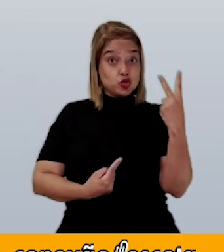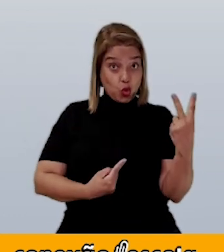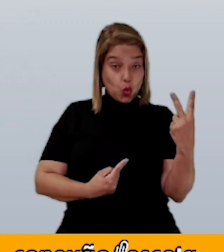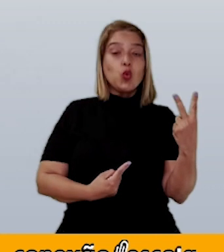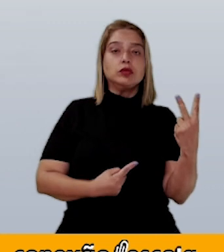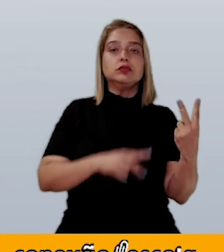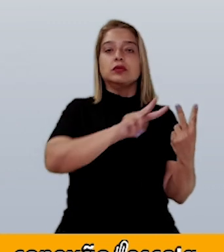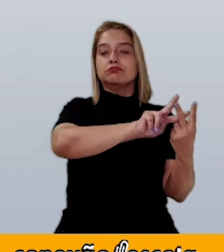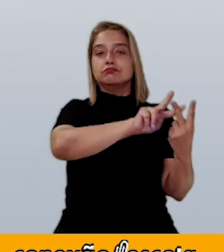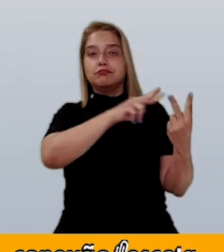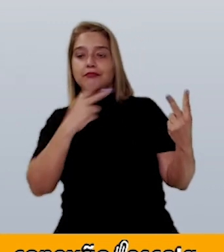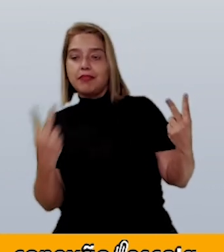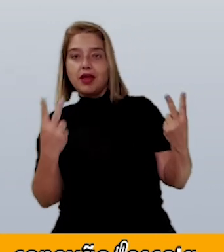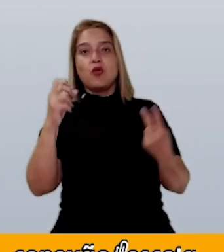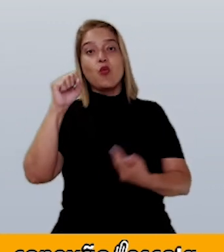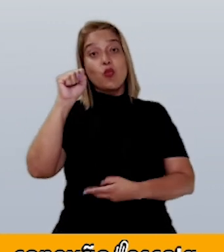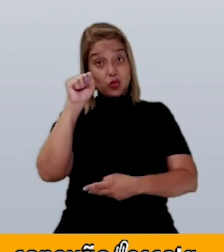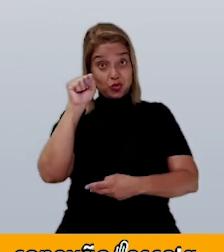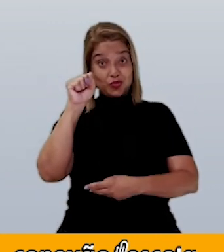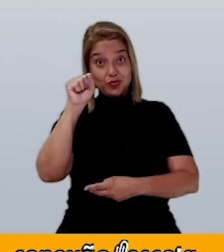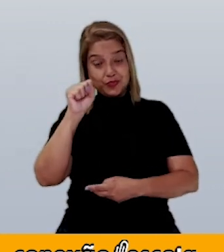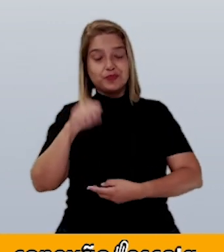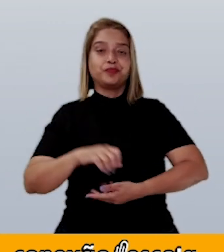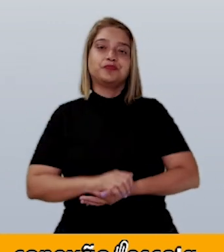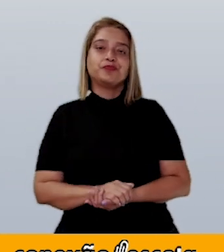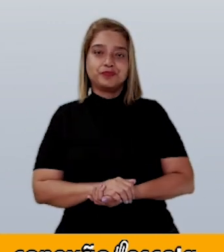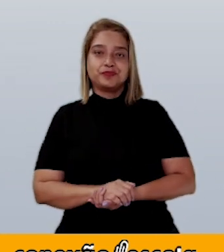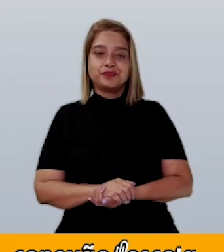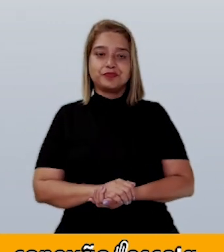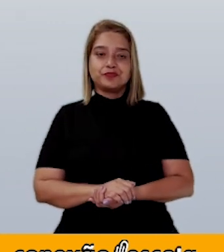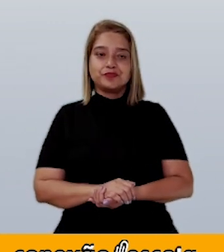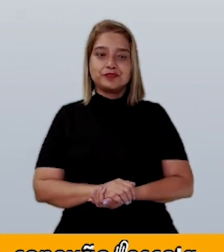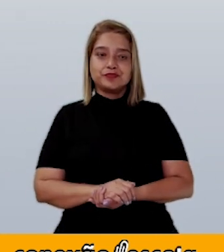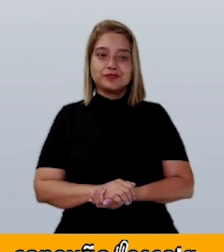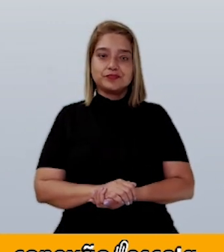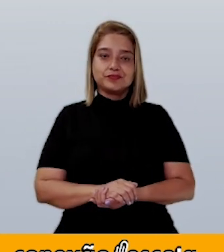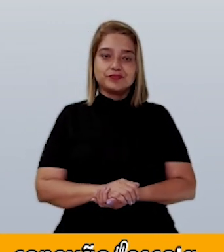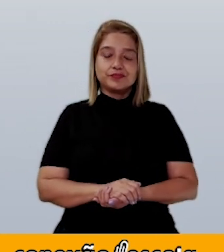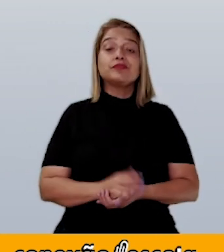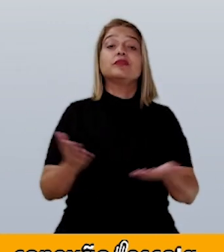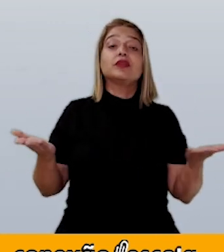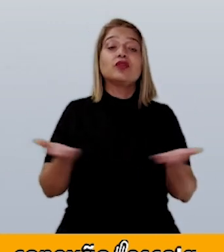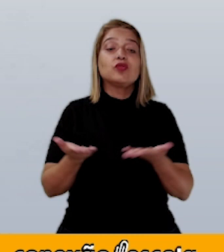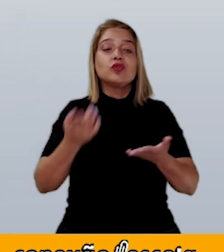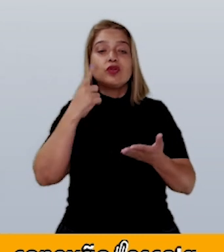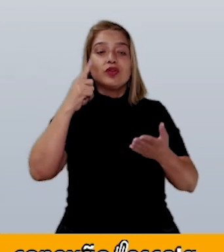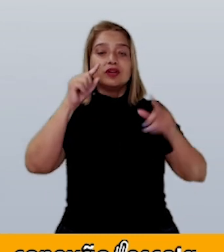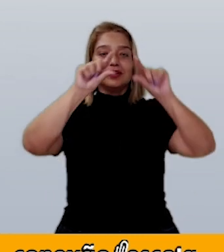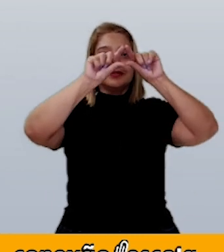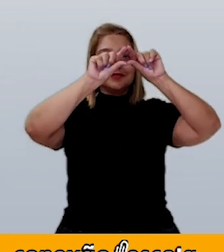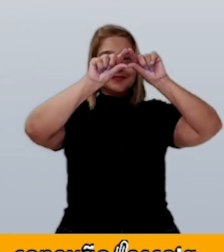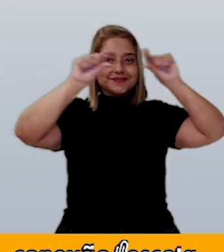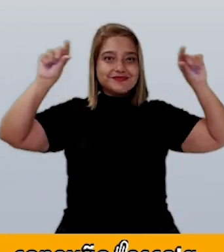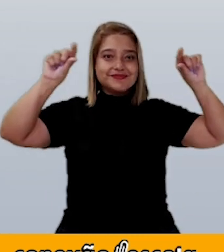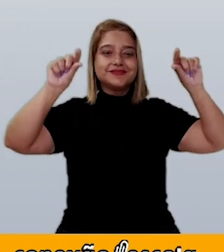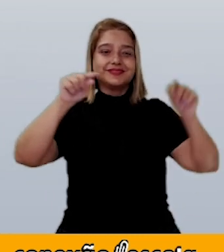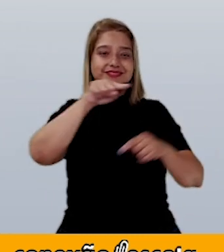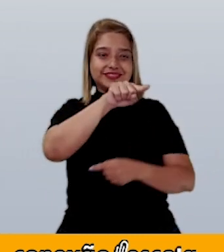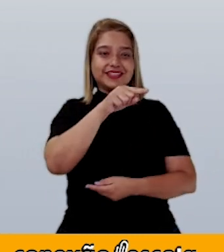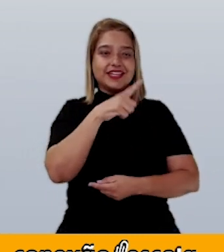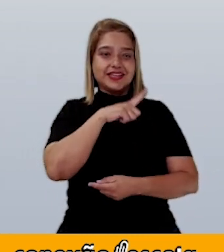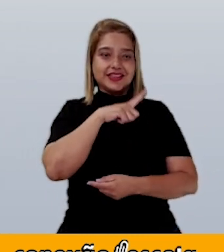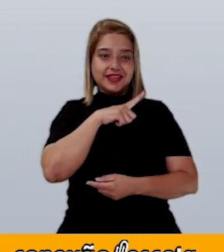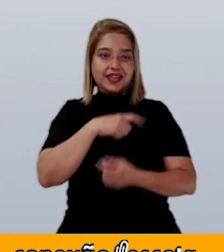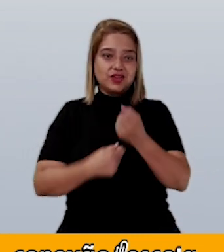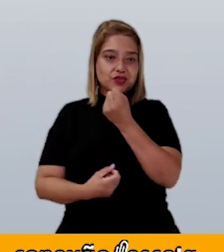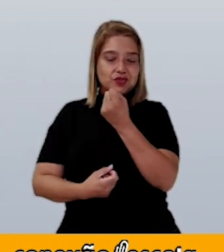oito. Agora, nós vamos aumentar a próxima linha.